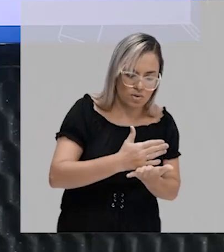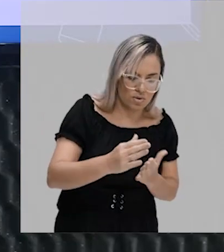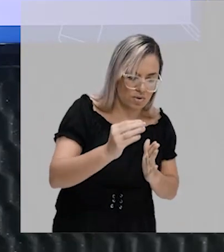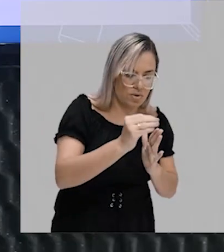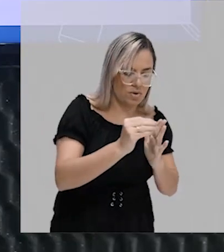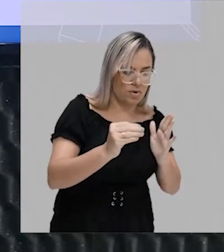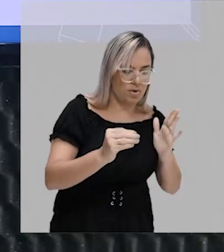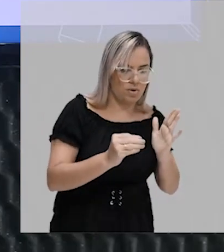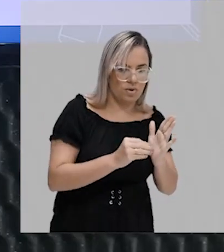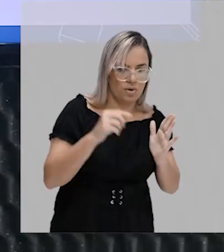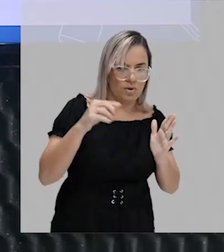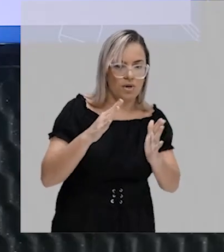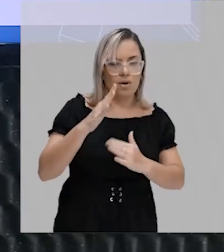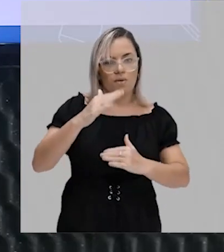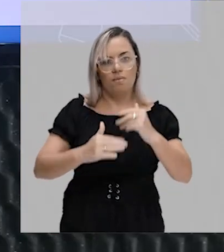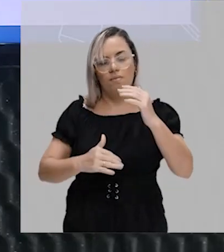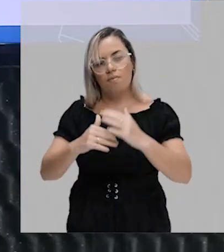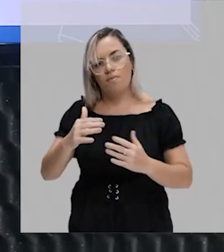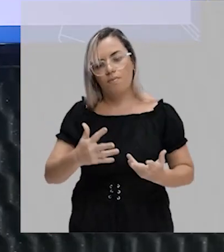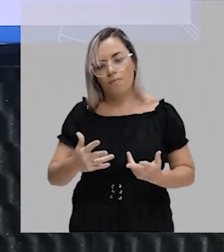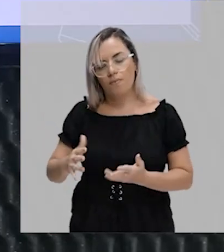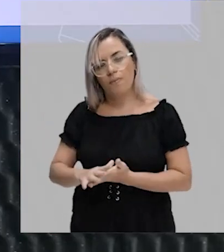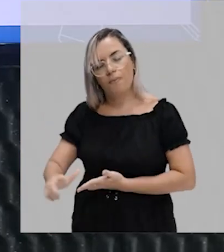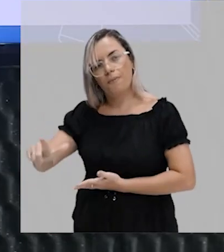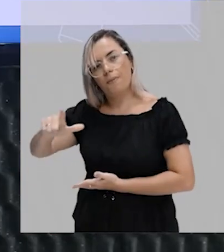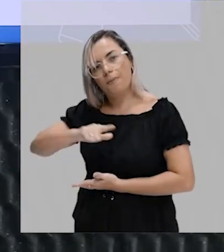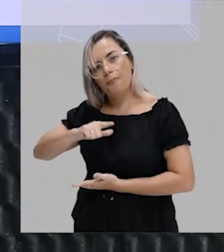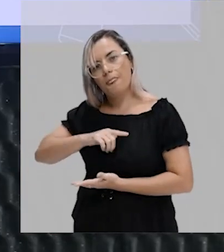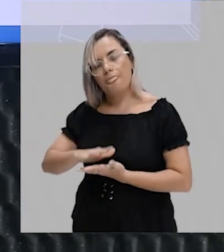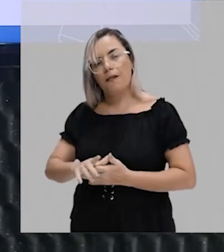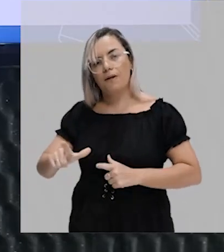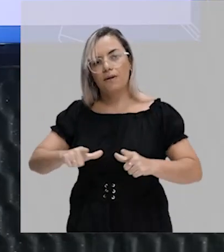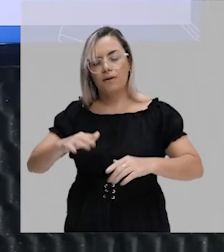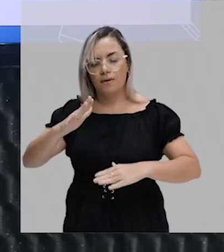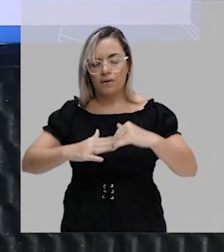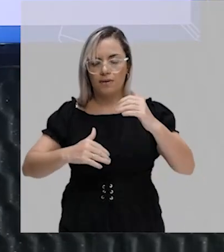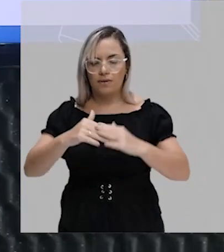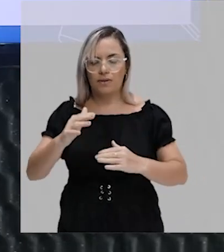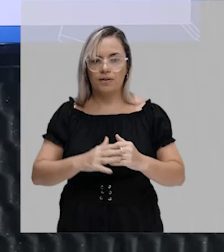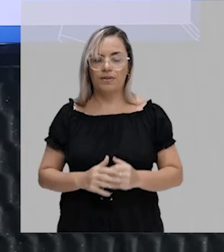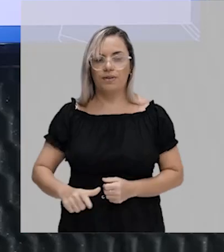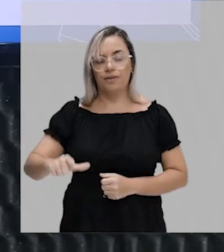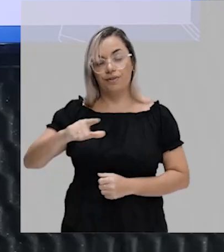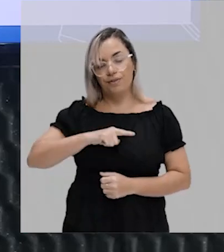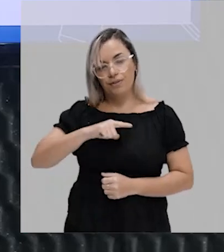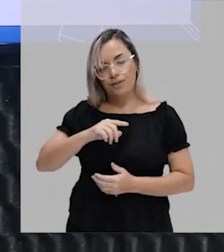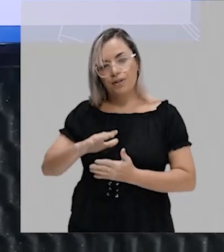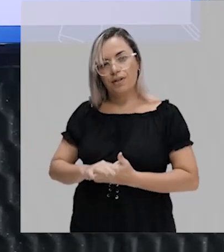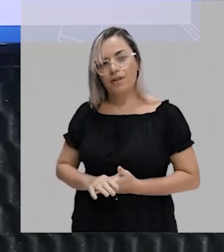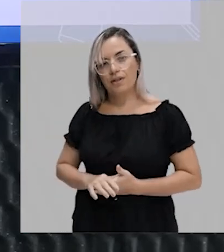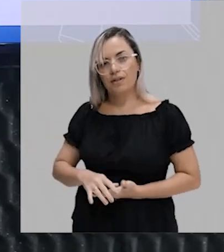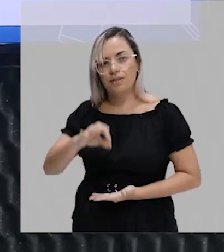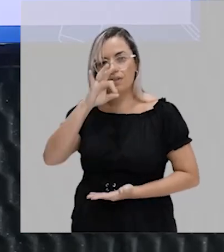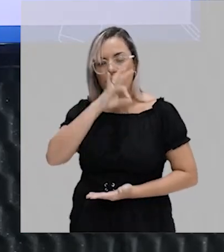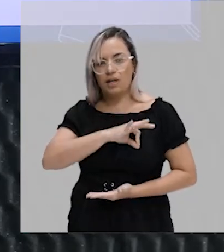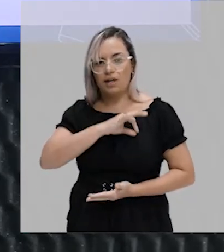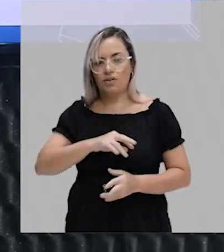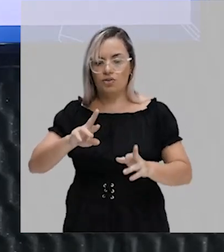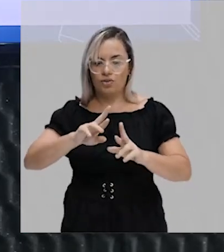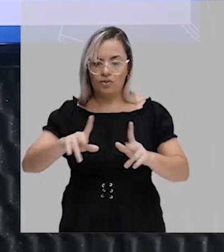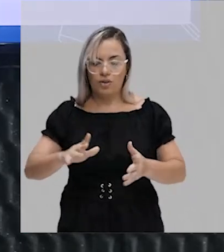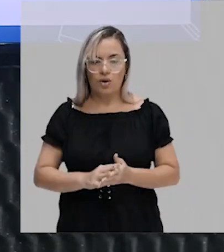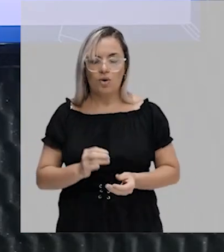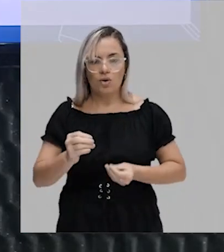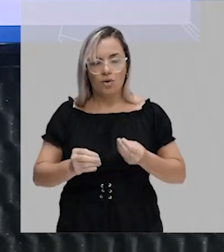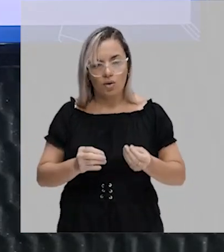vezes, ocupando a mesma profissão, tendo a mesma função, homens e mulheres recebem salários diferentes. Os homens recebem mais que as mulheres, no